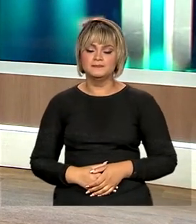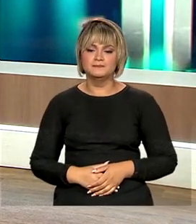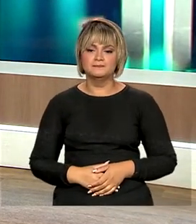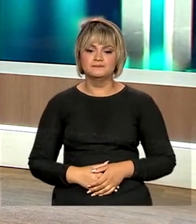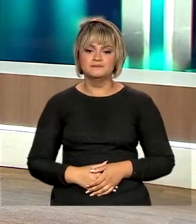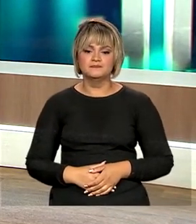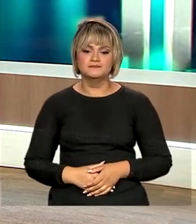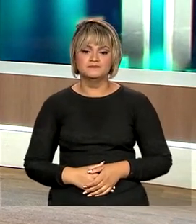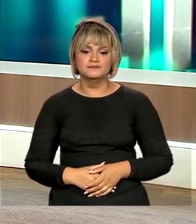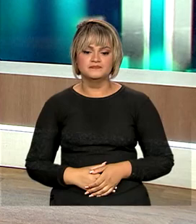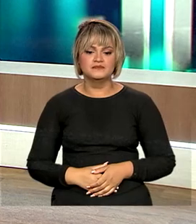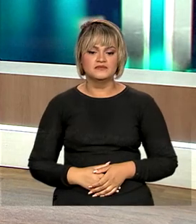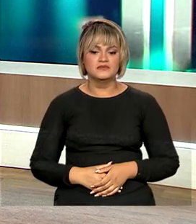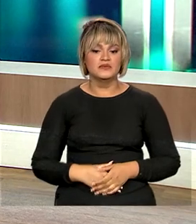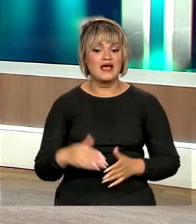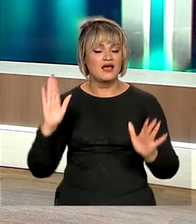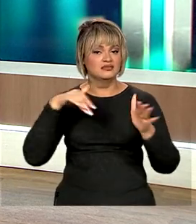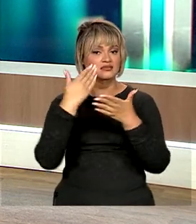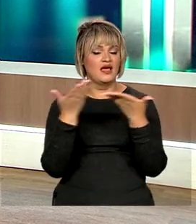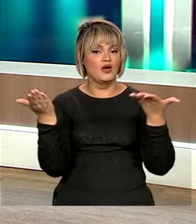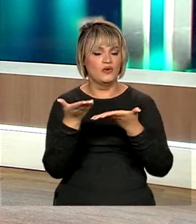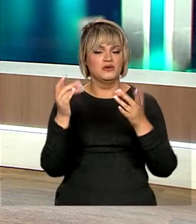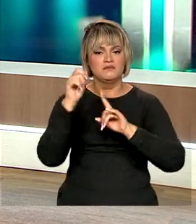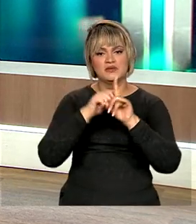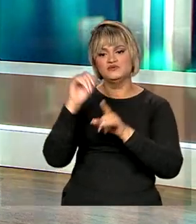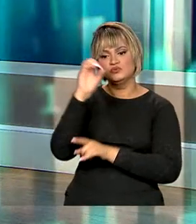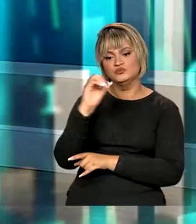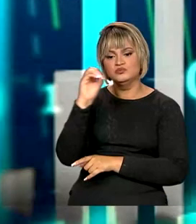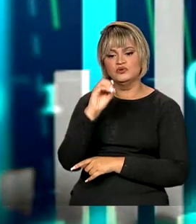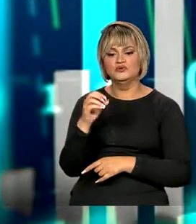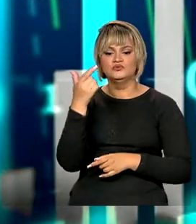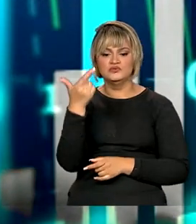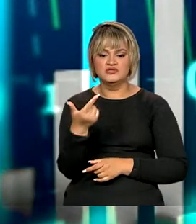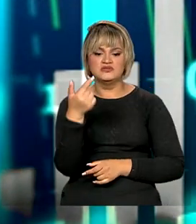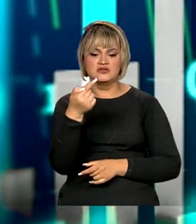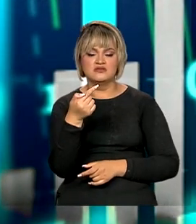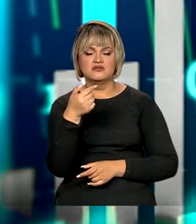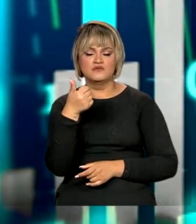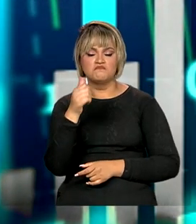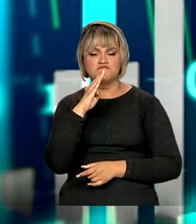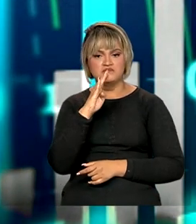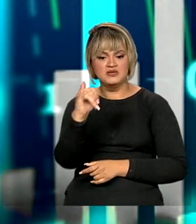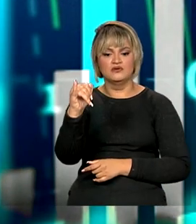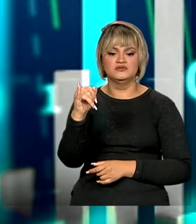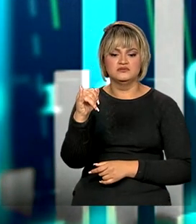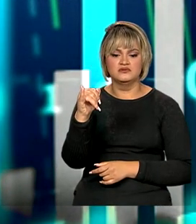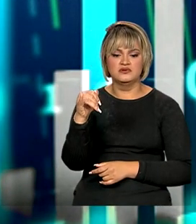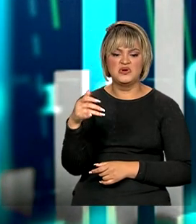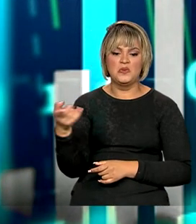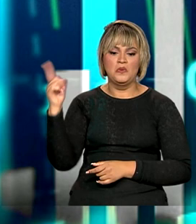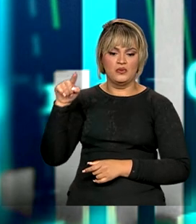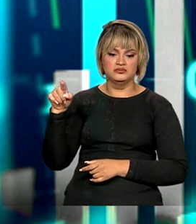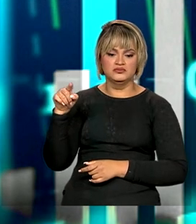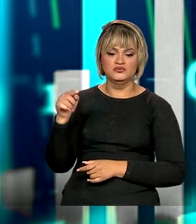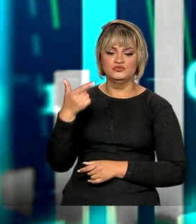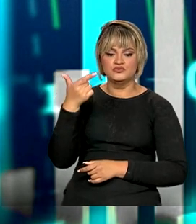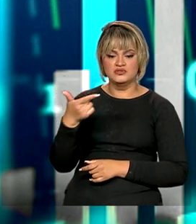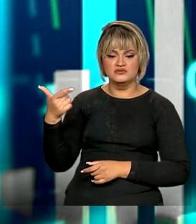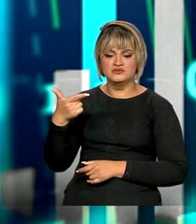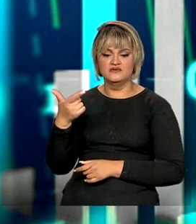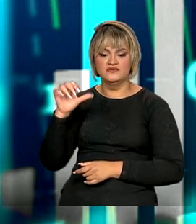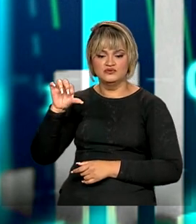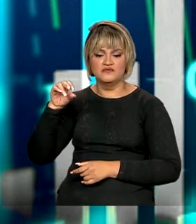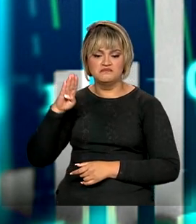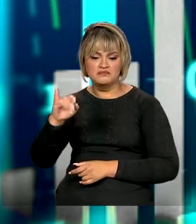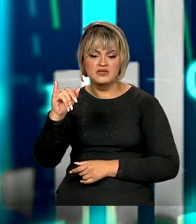Nós temos exportações totais, até agora, em outubro, de 281 bilhões, importações em torno de 229 bilhões,